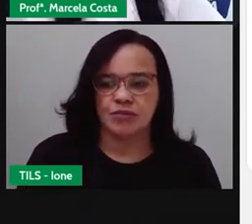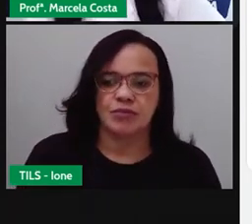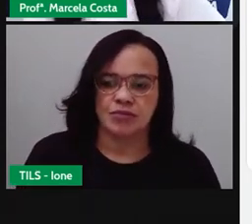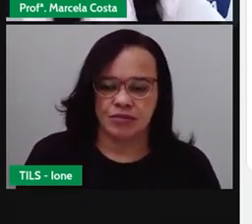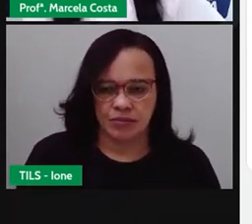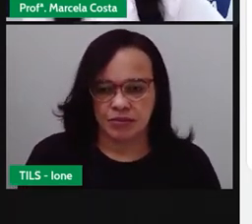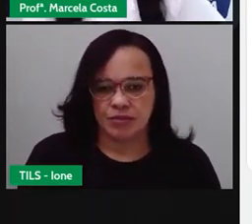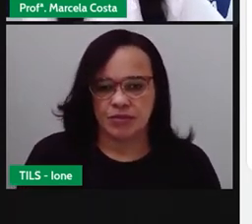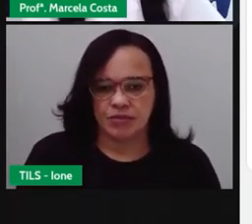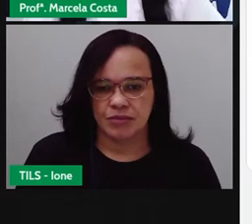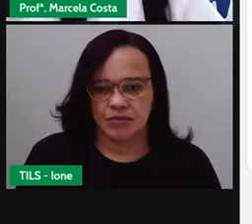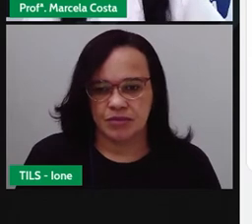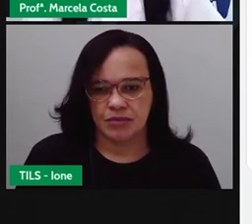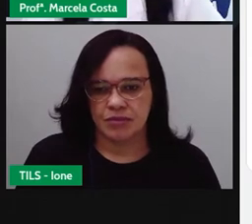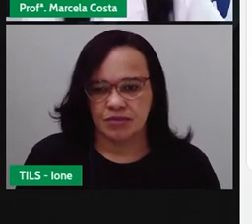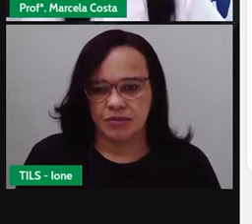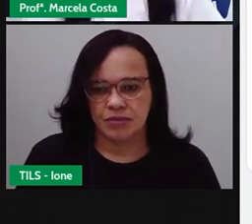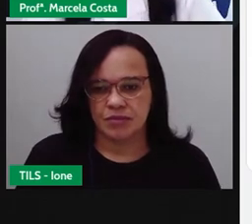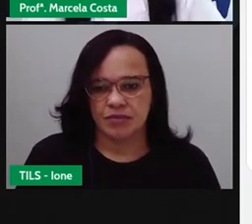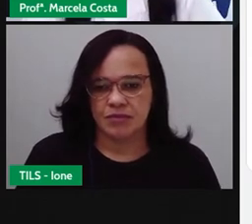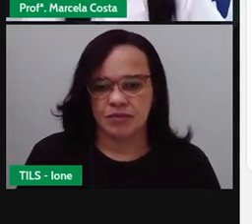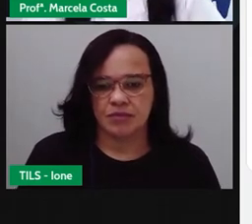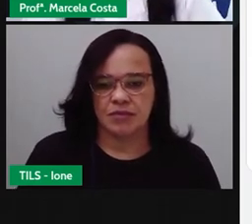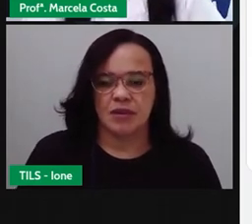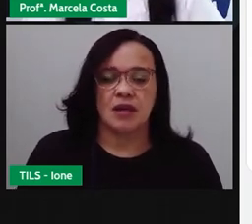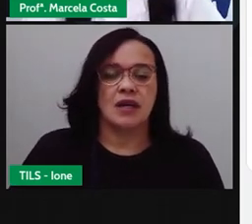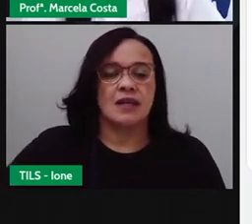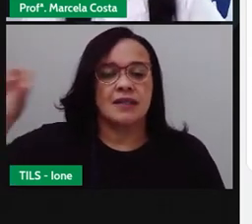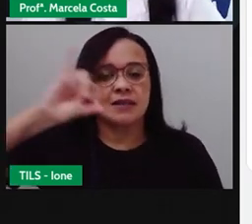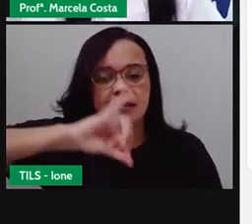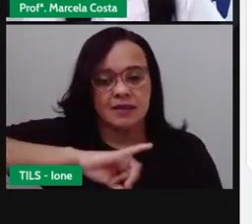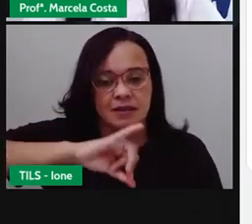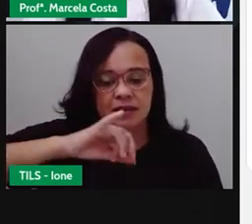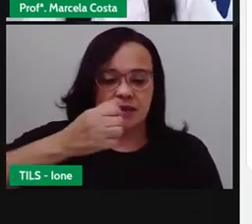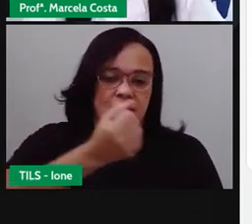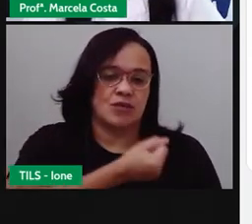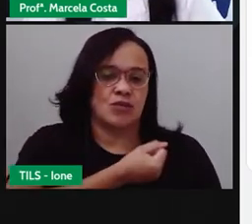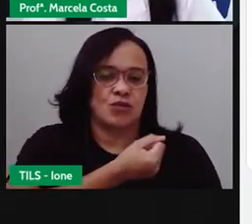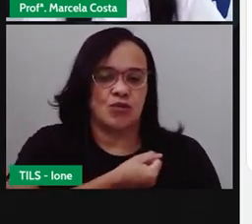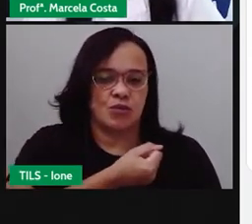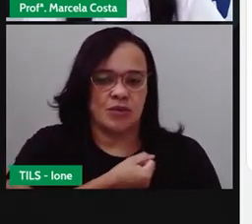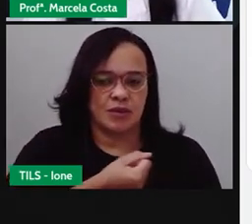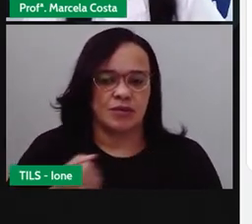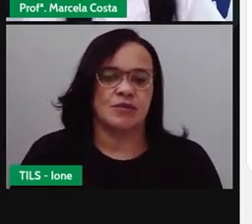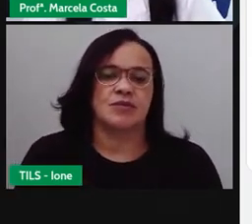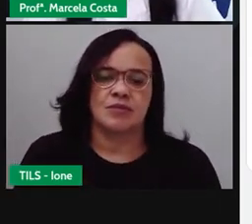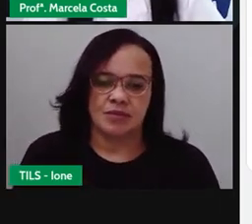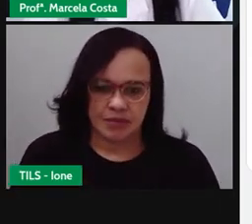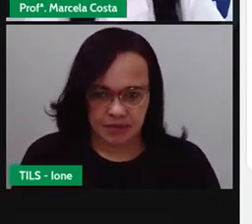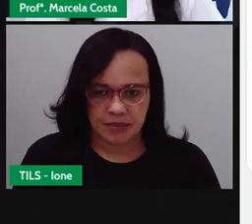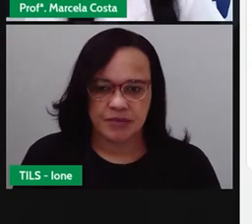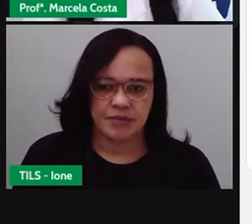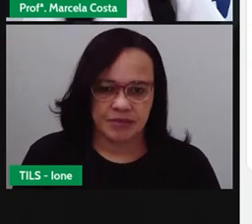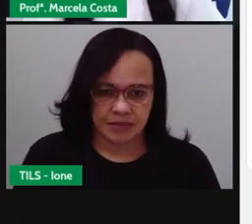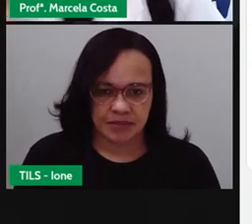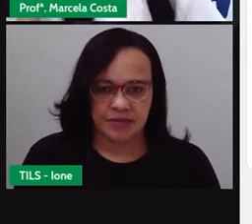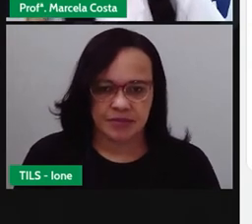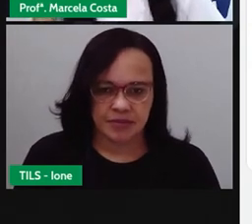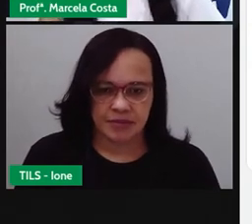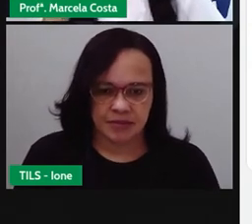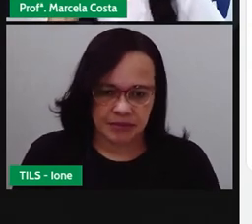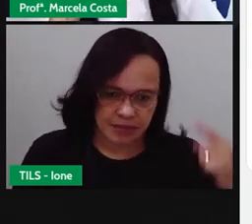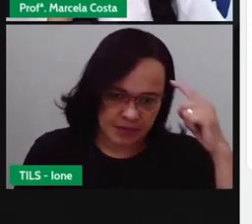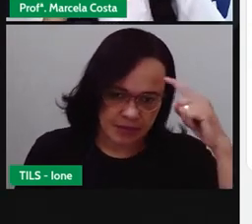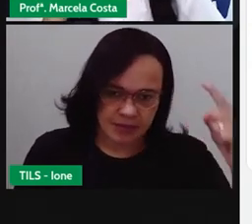esquerdo você coloca aqui em cima, você vai subir e isso você vai fazer se o número tiver